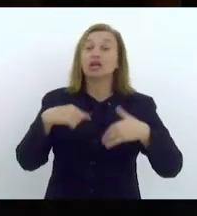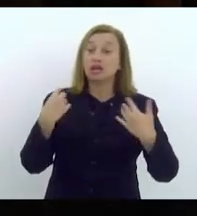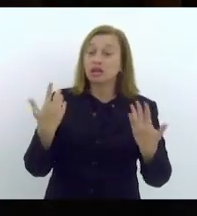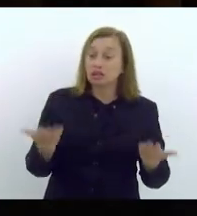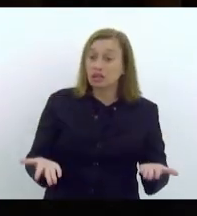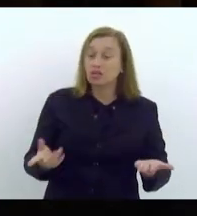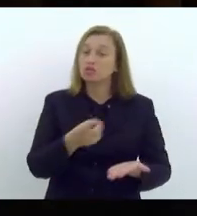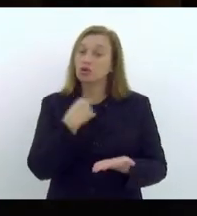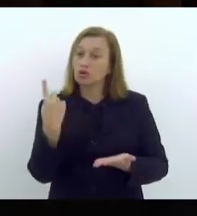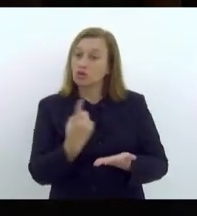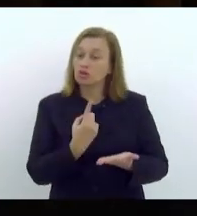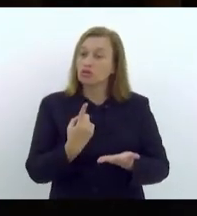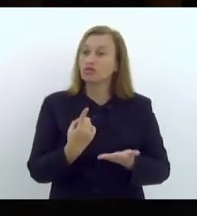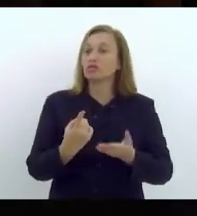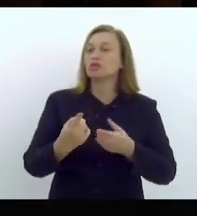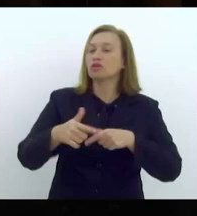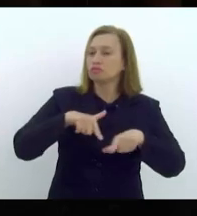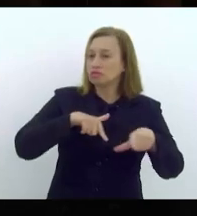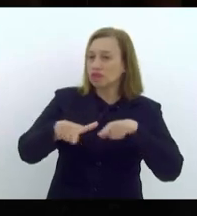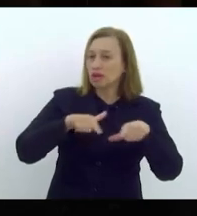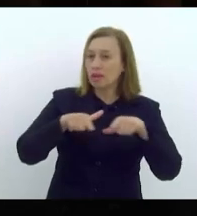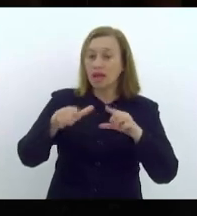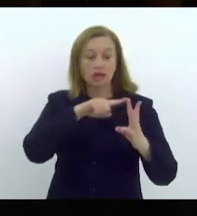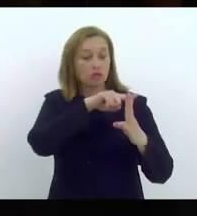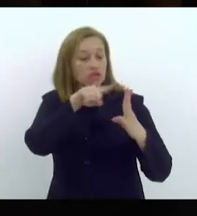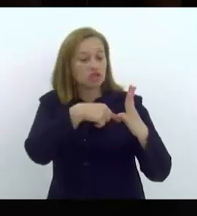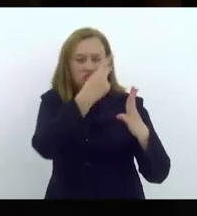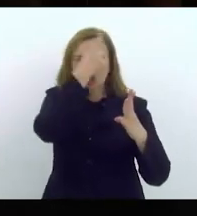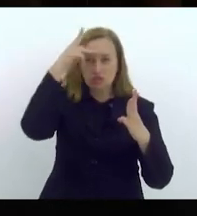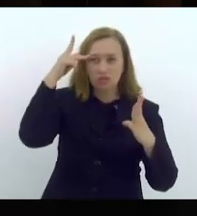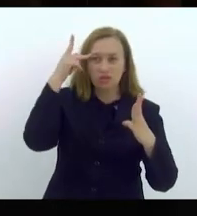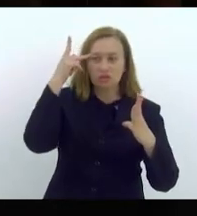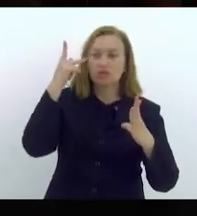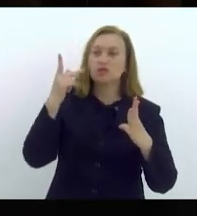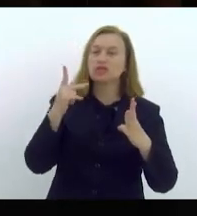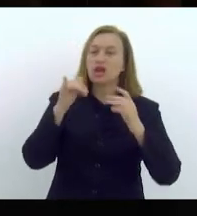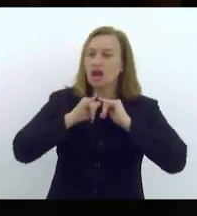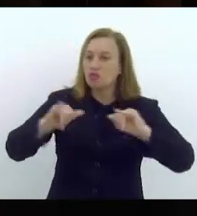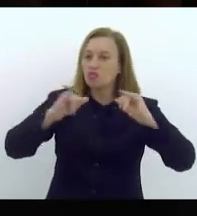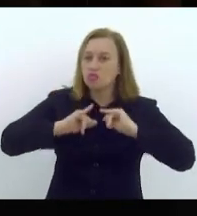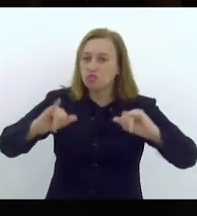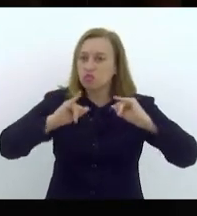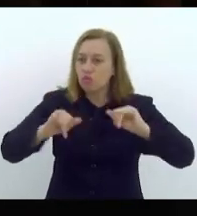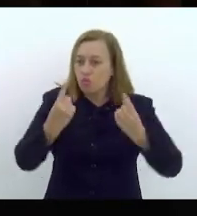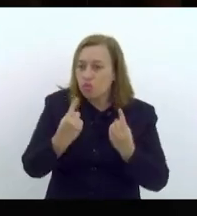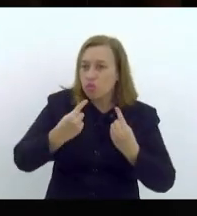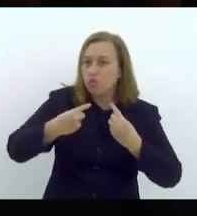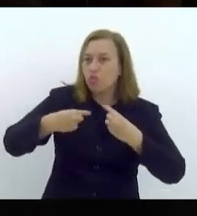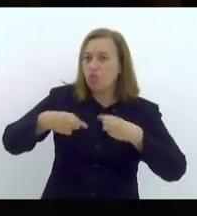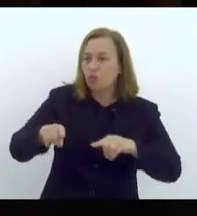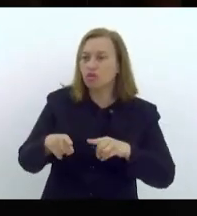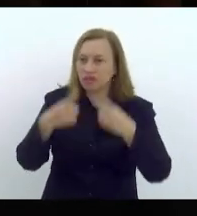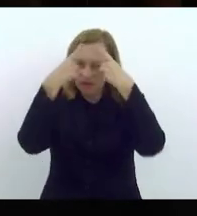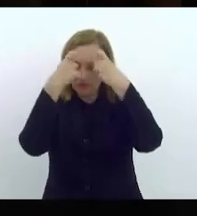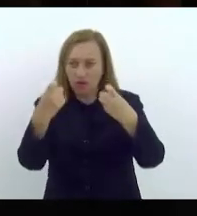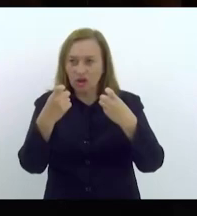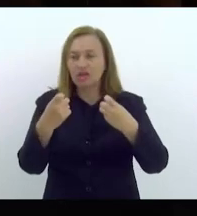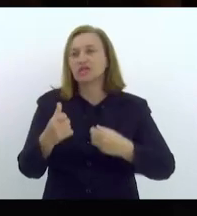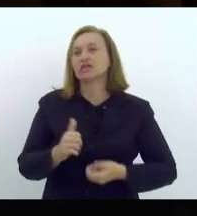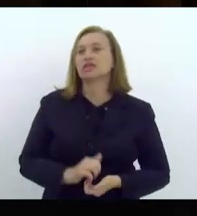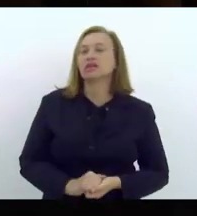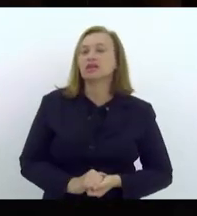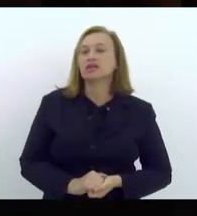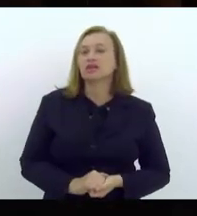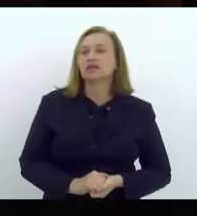na perspectiva de políticas públicas, campanhas permanentes para enfrentarmos a violência contra a mulher